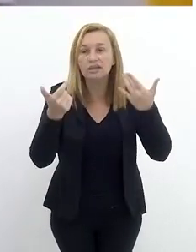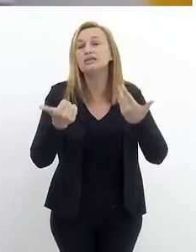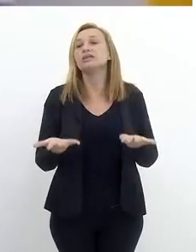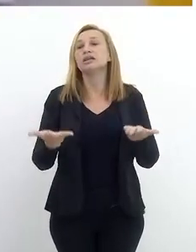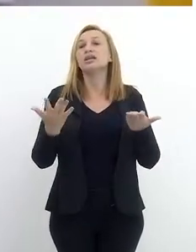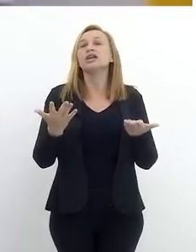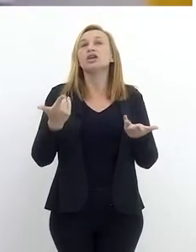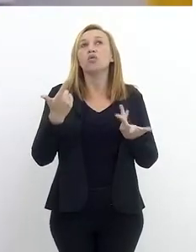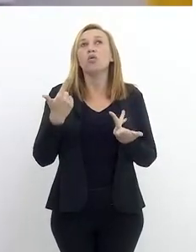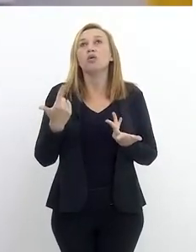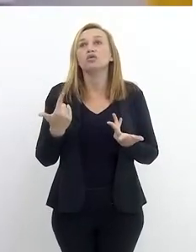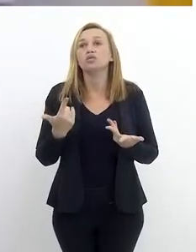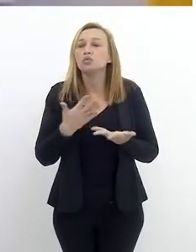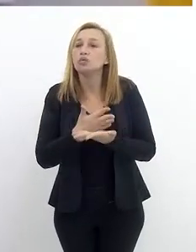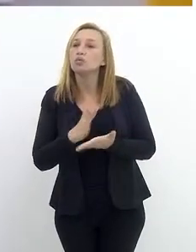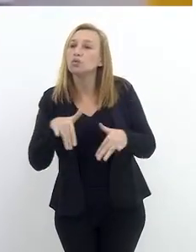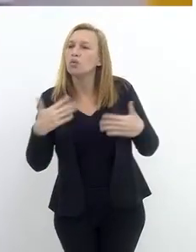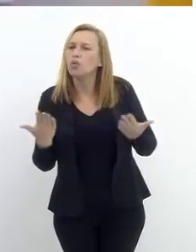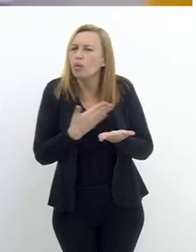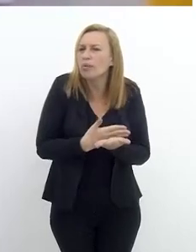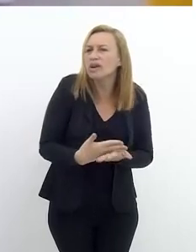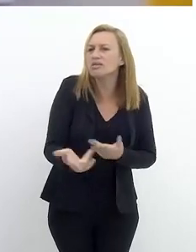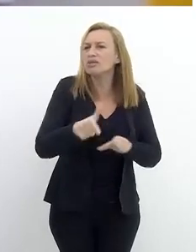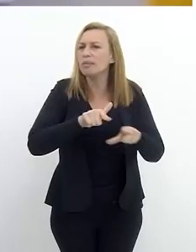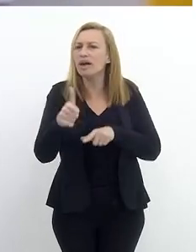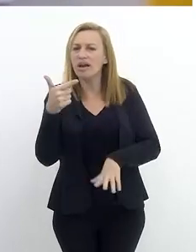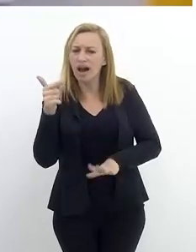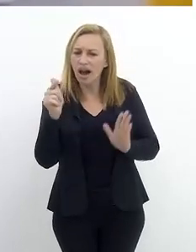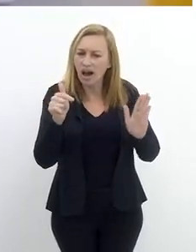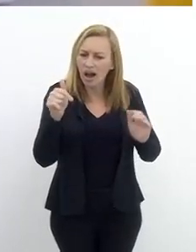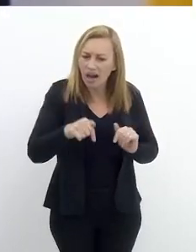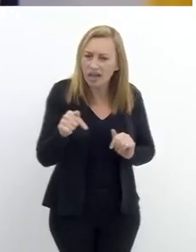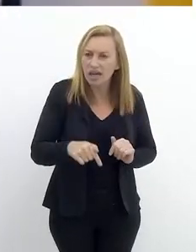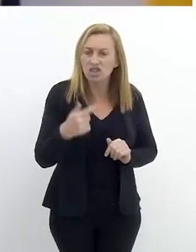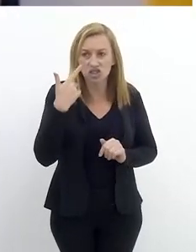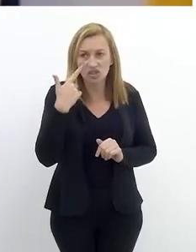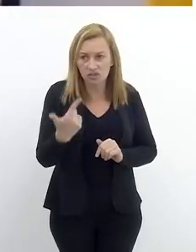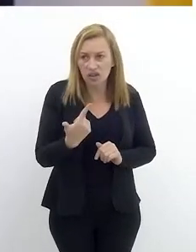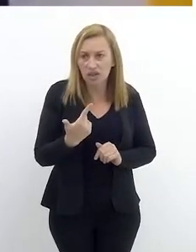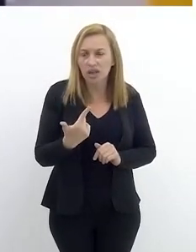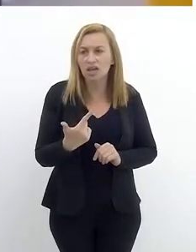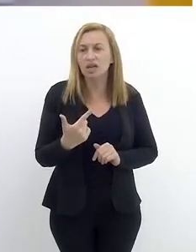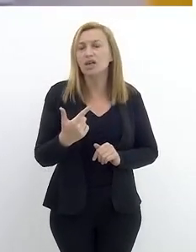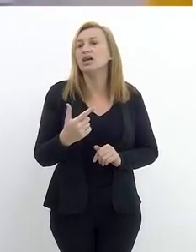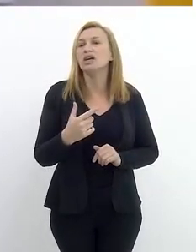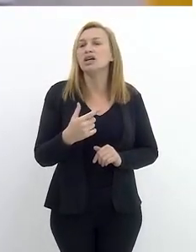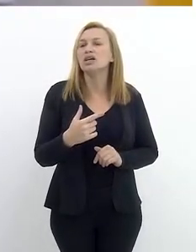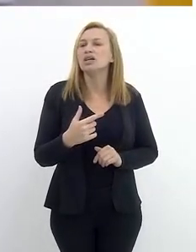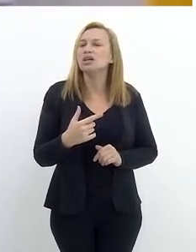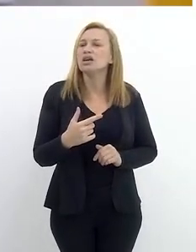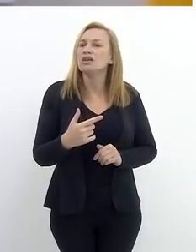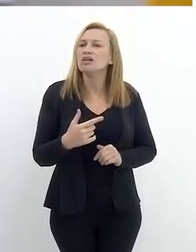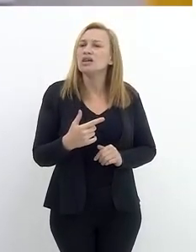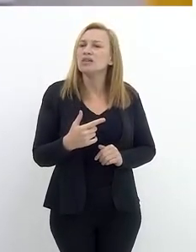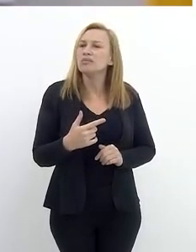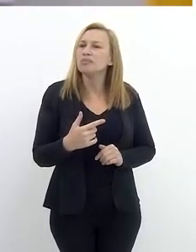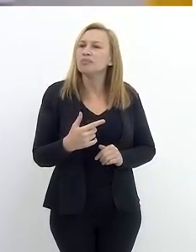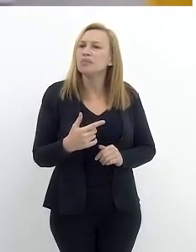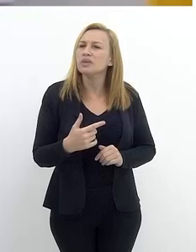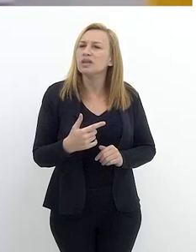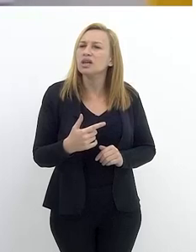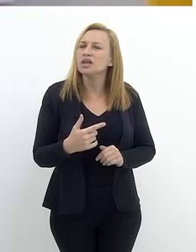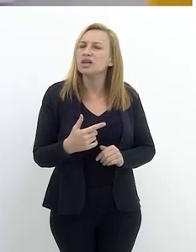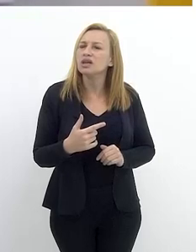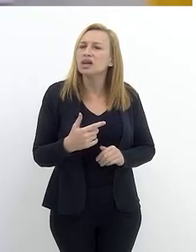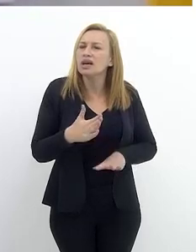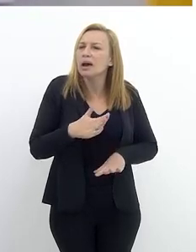e aí quando a gente começa o nosso trabalho aqui, a gente vê pelo CICV, pelo Comitê Internacional da Cruz Vermelha, gente começa a ver que